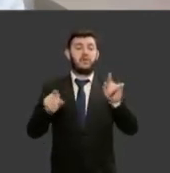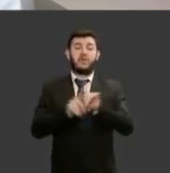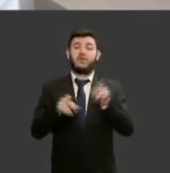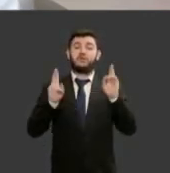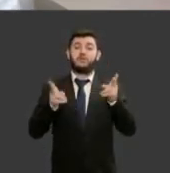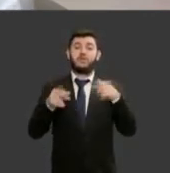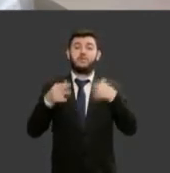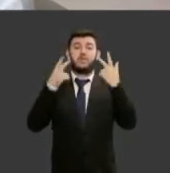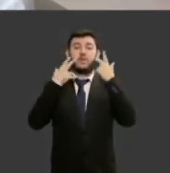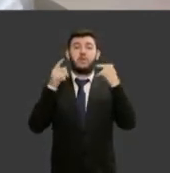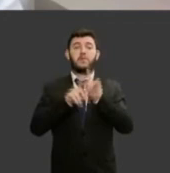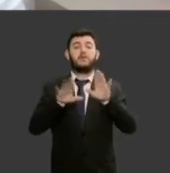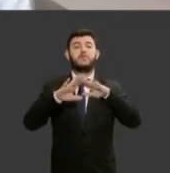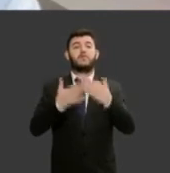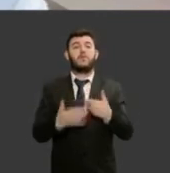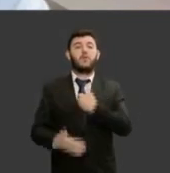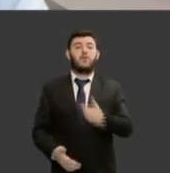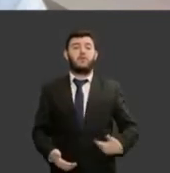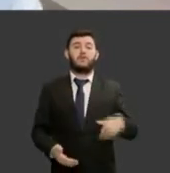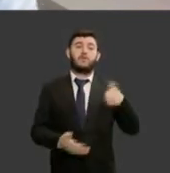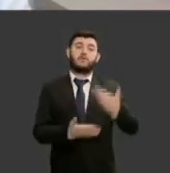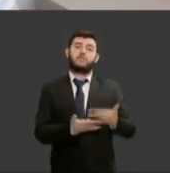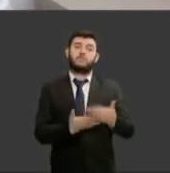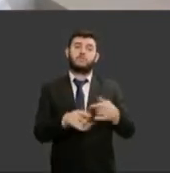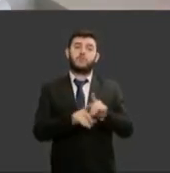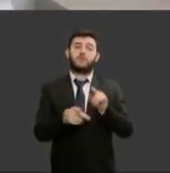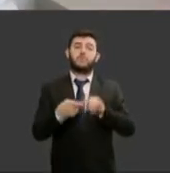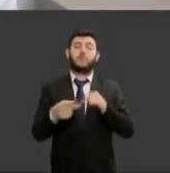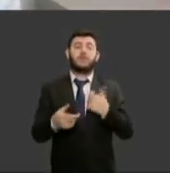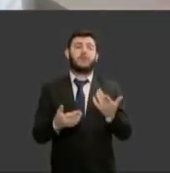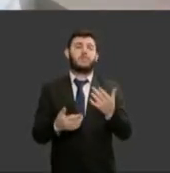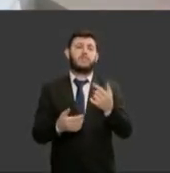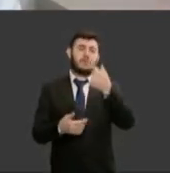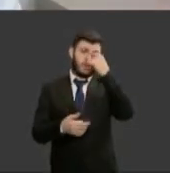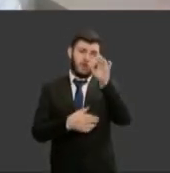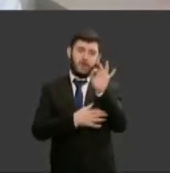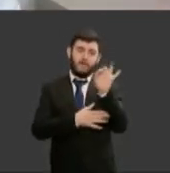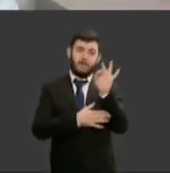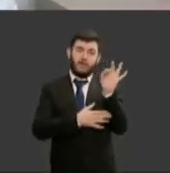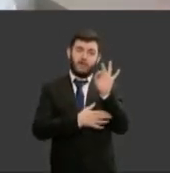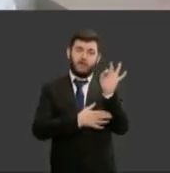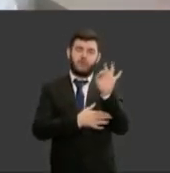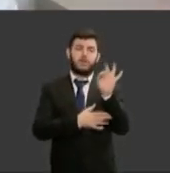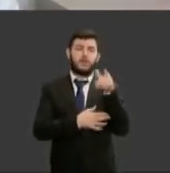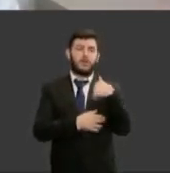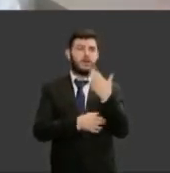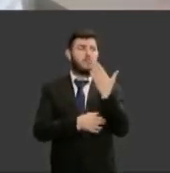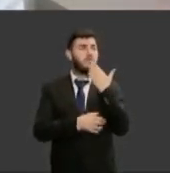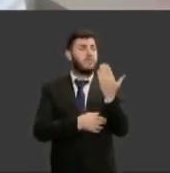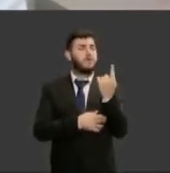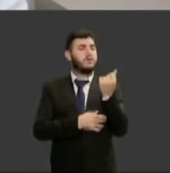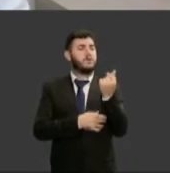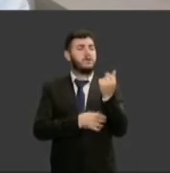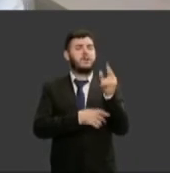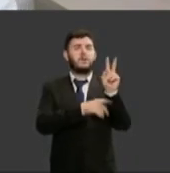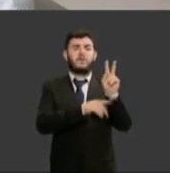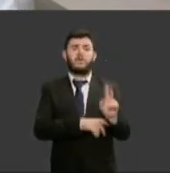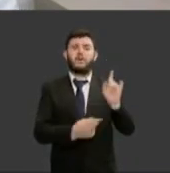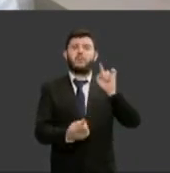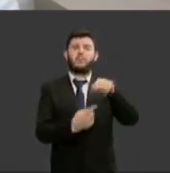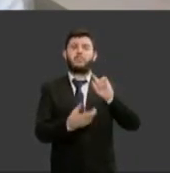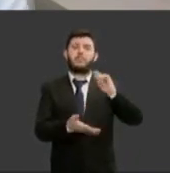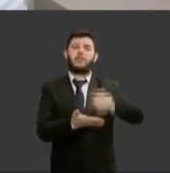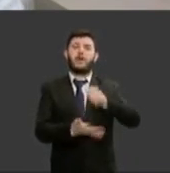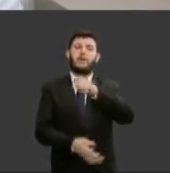estadual fiz a faculdade com crédito educativo 100% de crédito educativo trabalhava